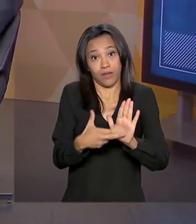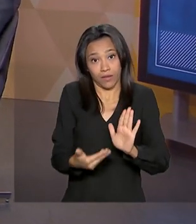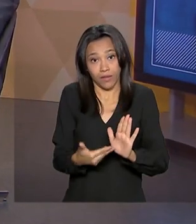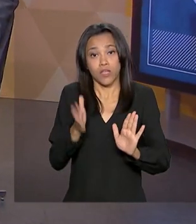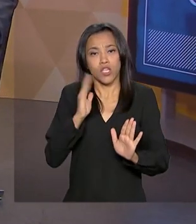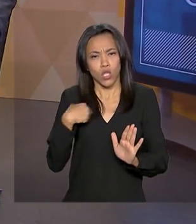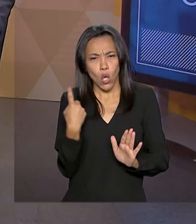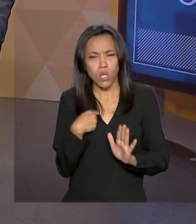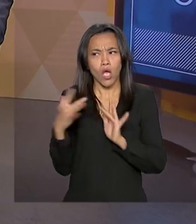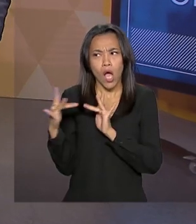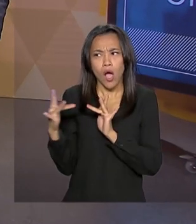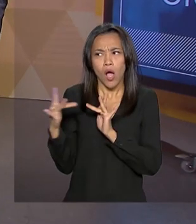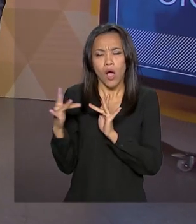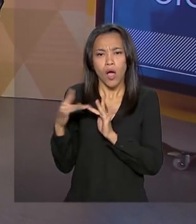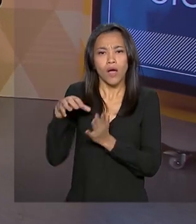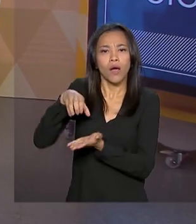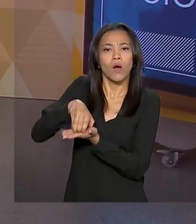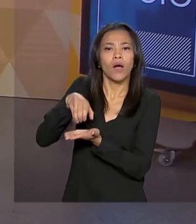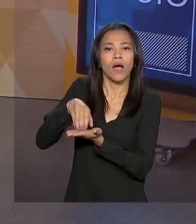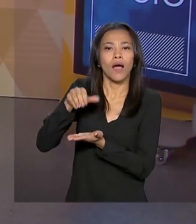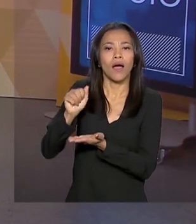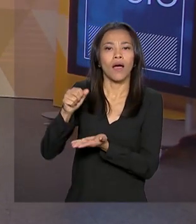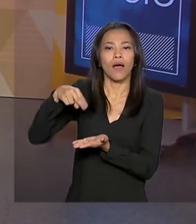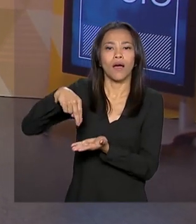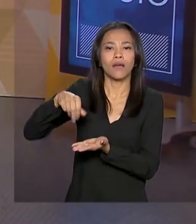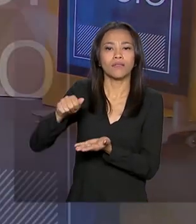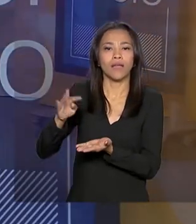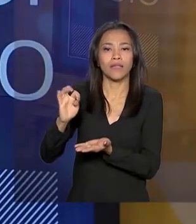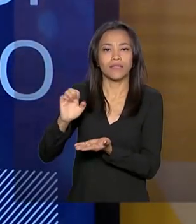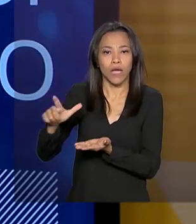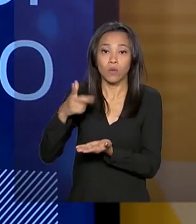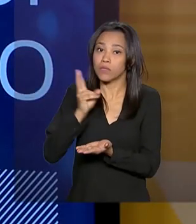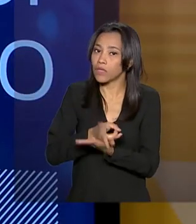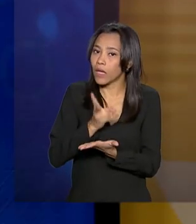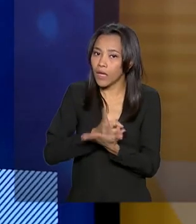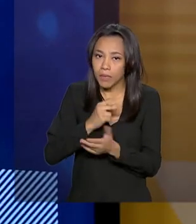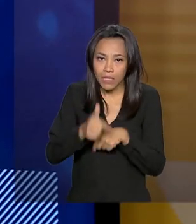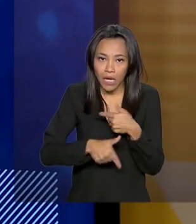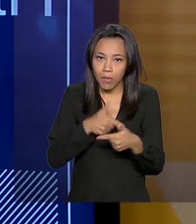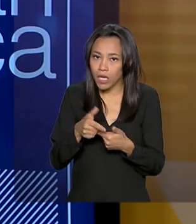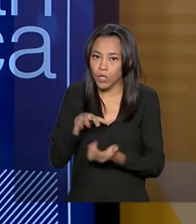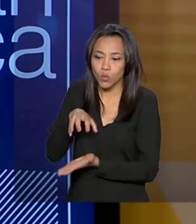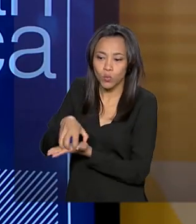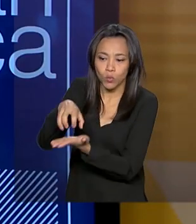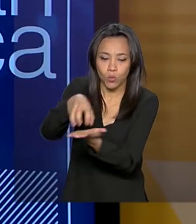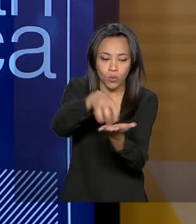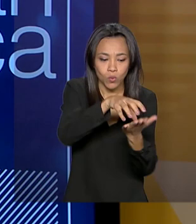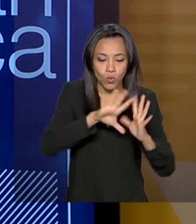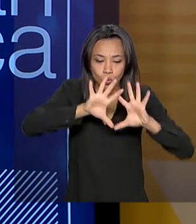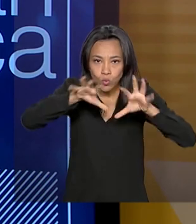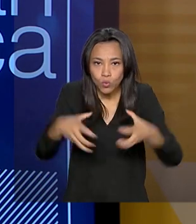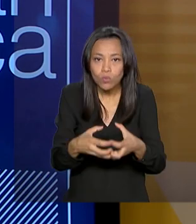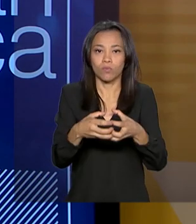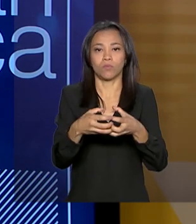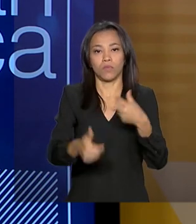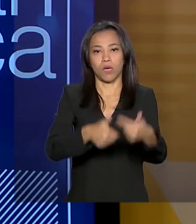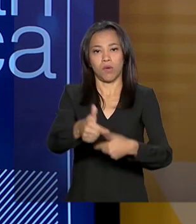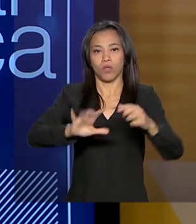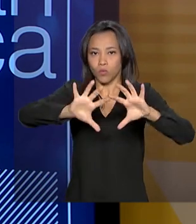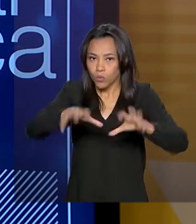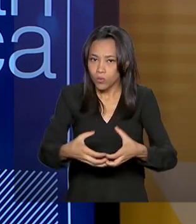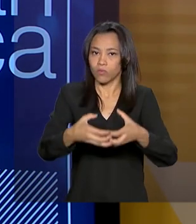com a Anatel, de novo, sempre nessa lógica de atuar em conjunto para reforçar o setor público e ser uma atuação